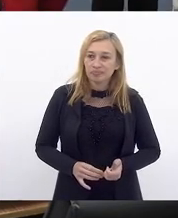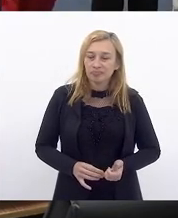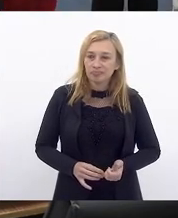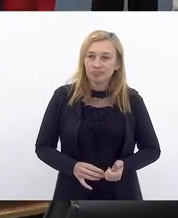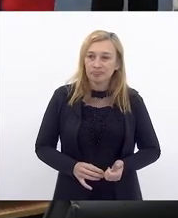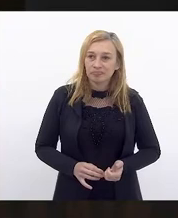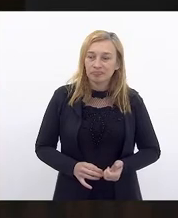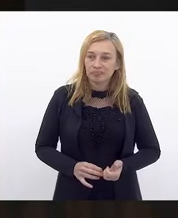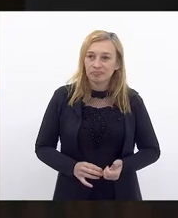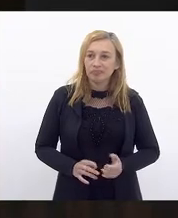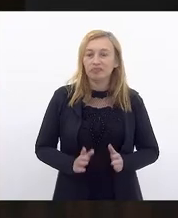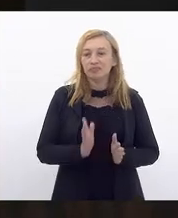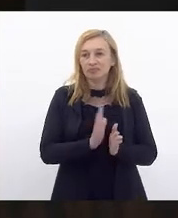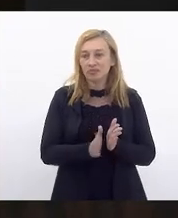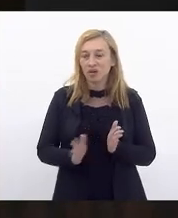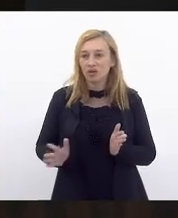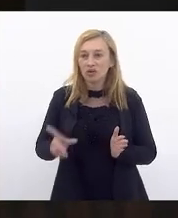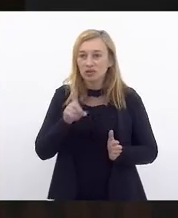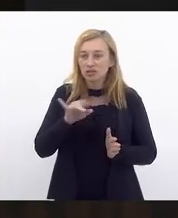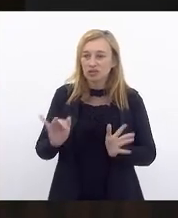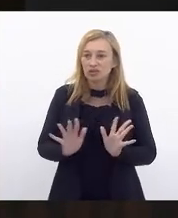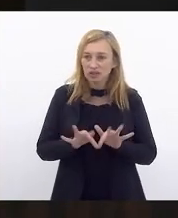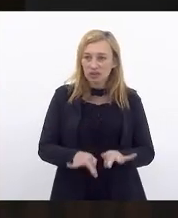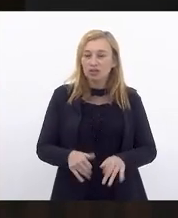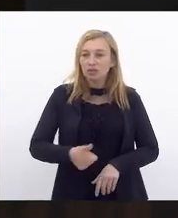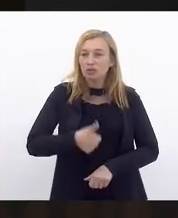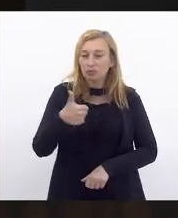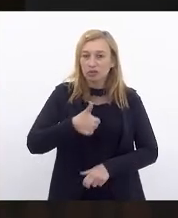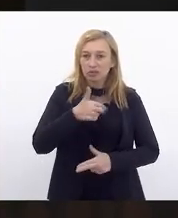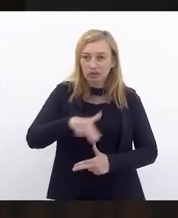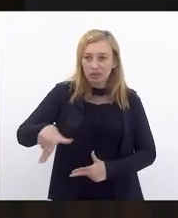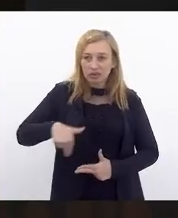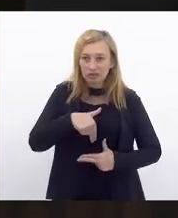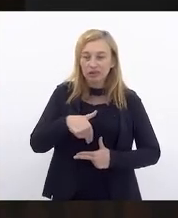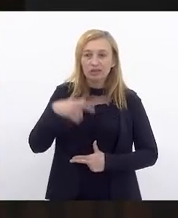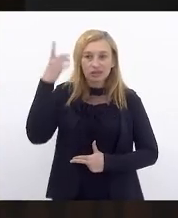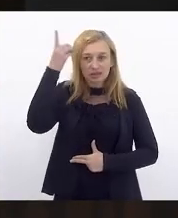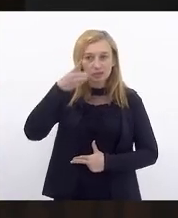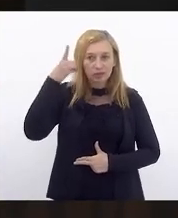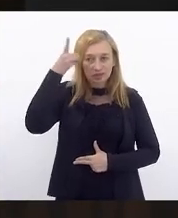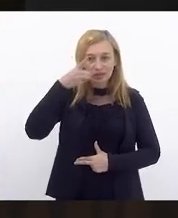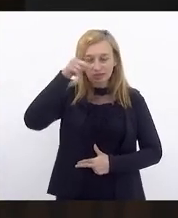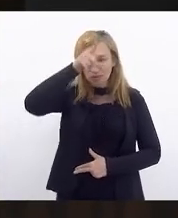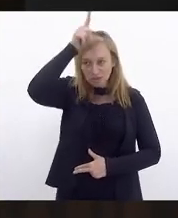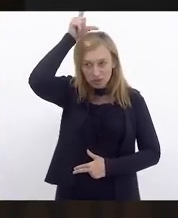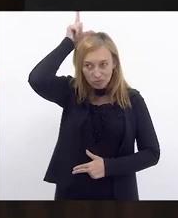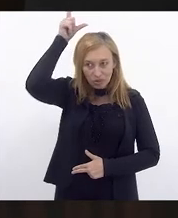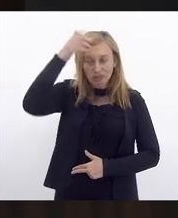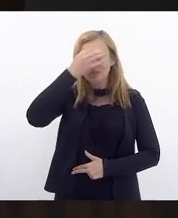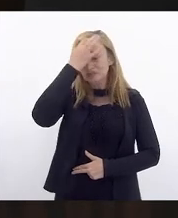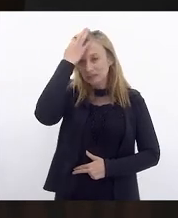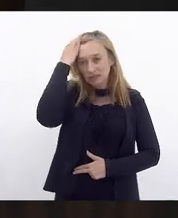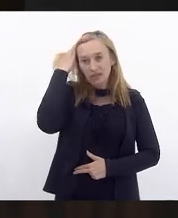Encerrado, encerrada a ordem do dia. O primeiro orador inscrito é o nobre deputado Augusto Paulo.